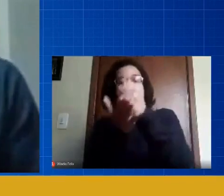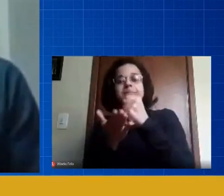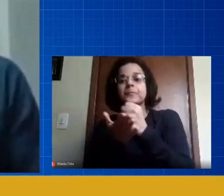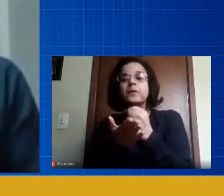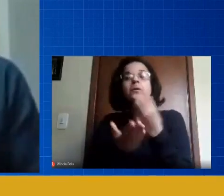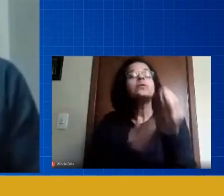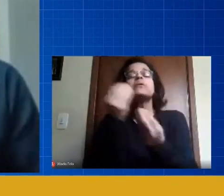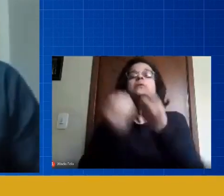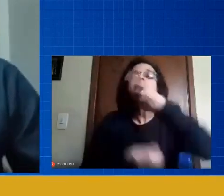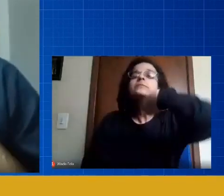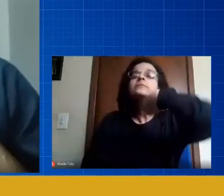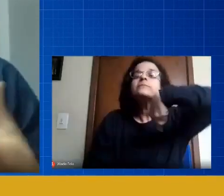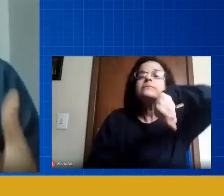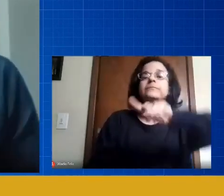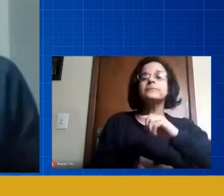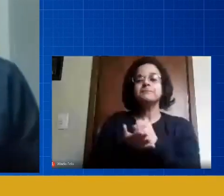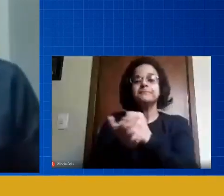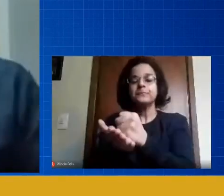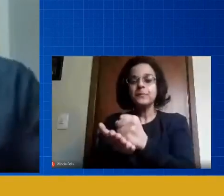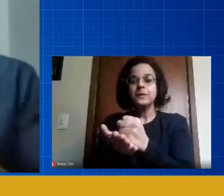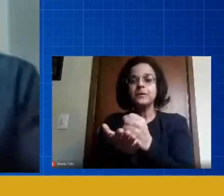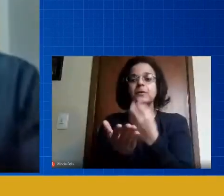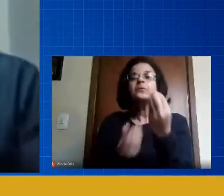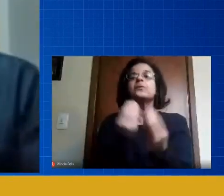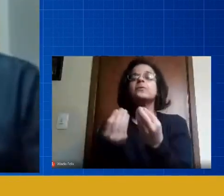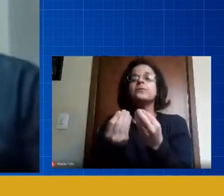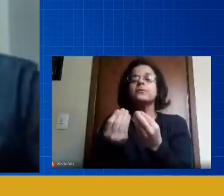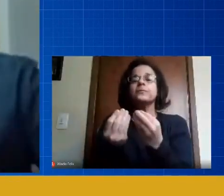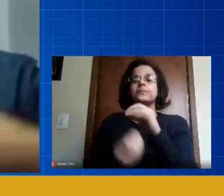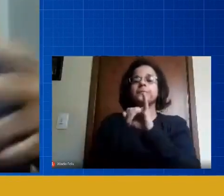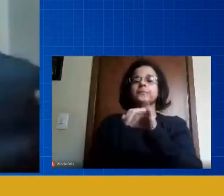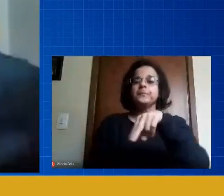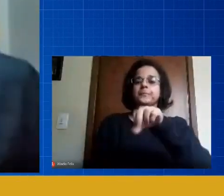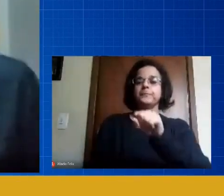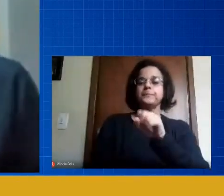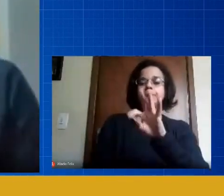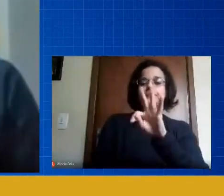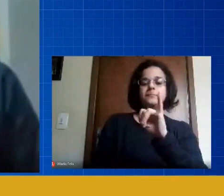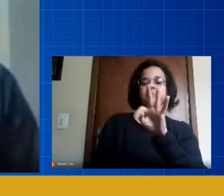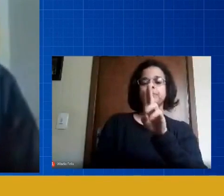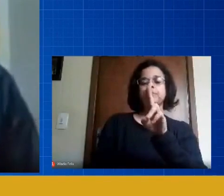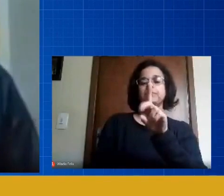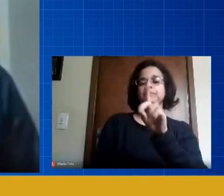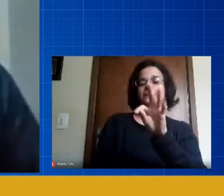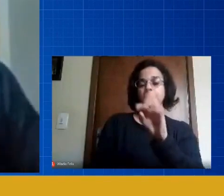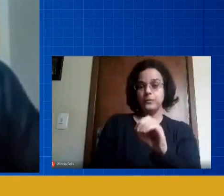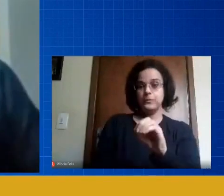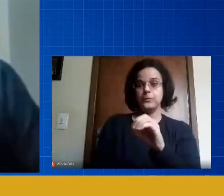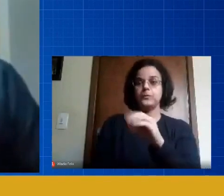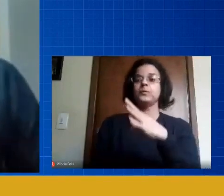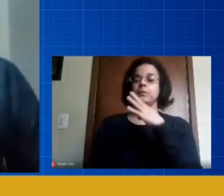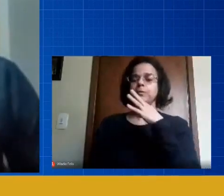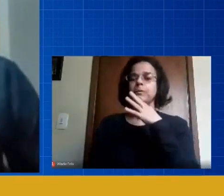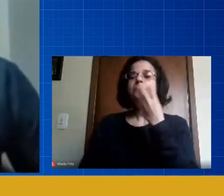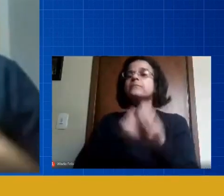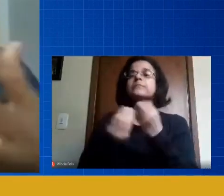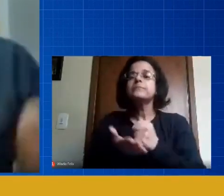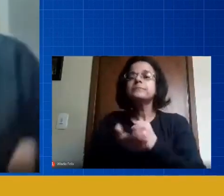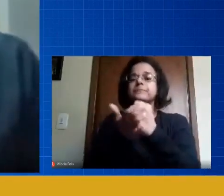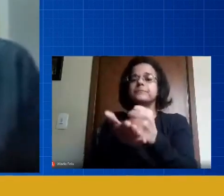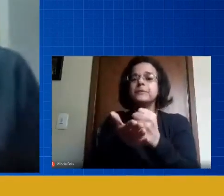forma? como é que o Instituto Conhecer, como é que o Vicente Falcão e como é que toda a equipe da Máxima Eventos pode